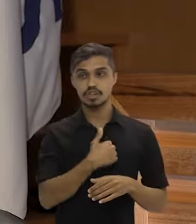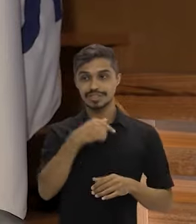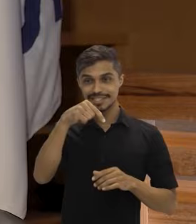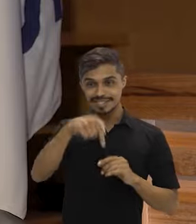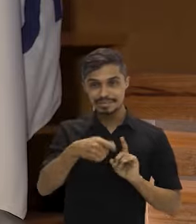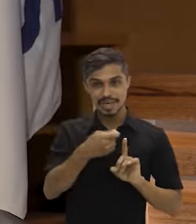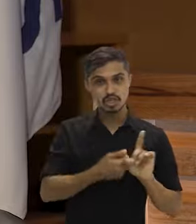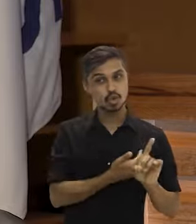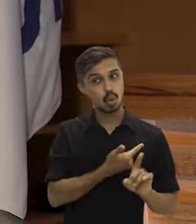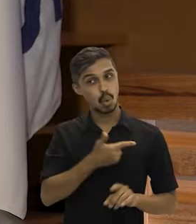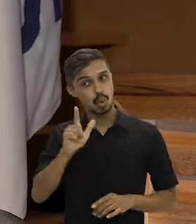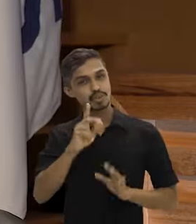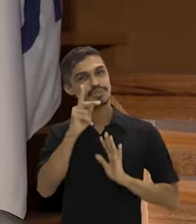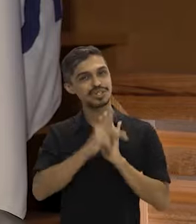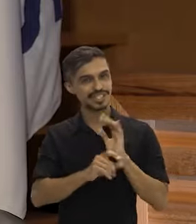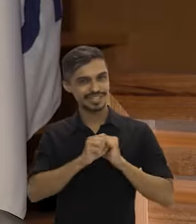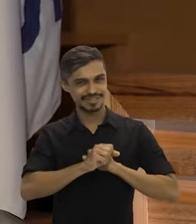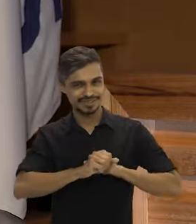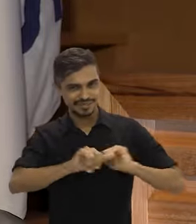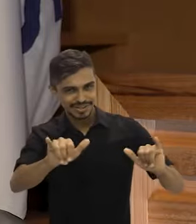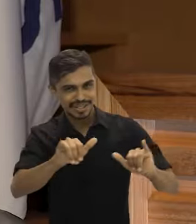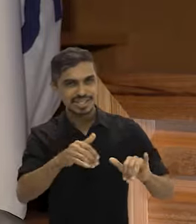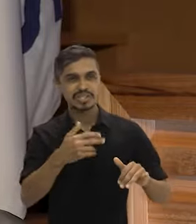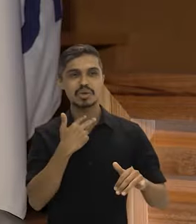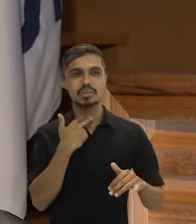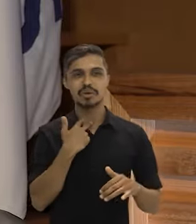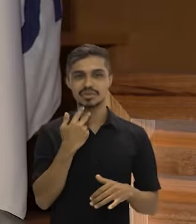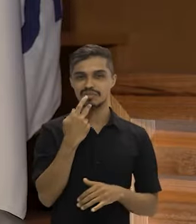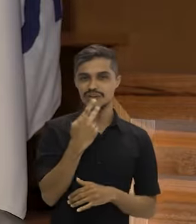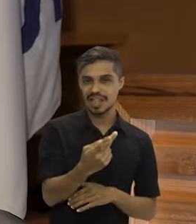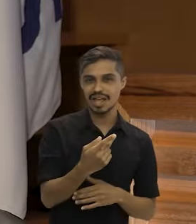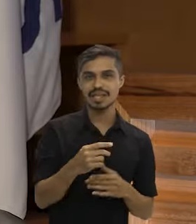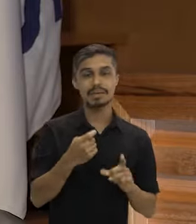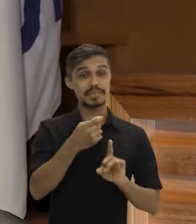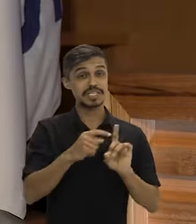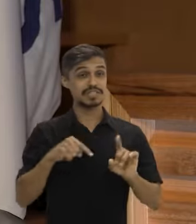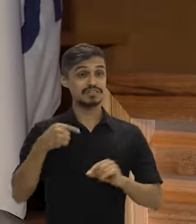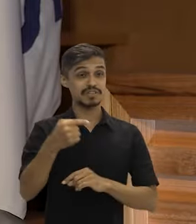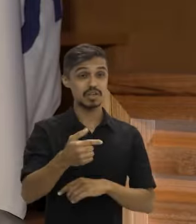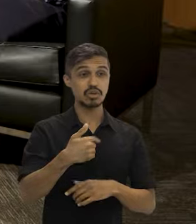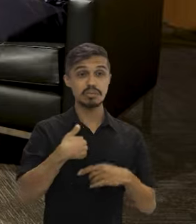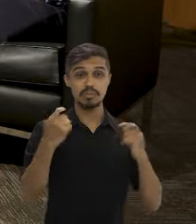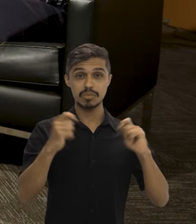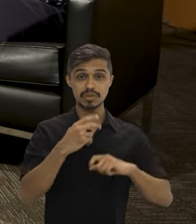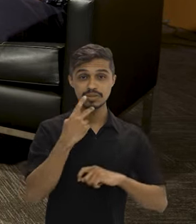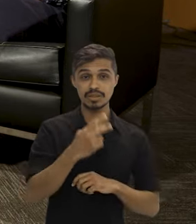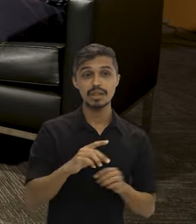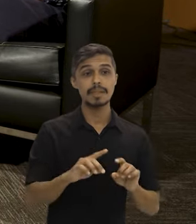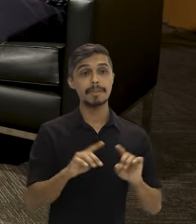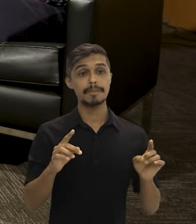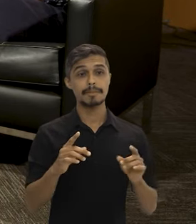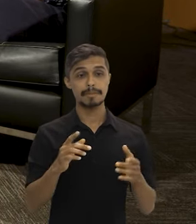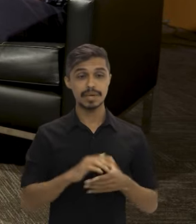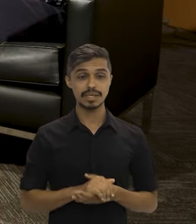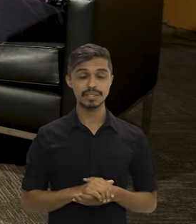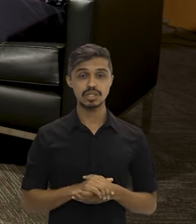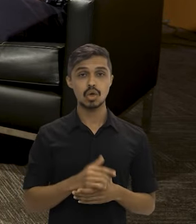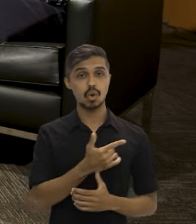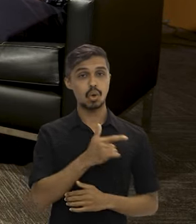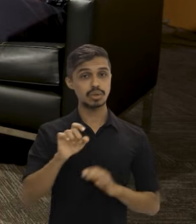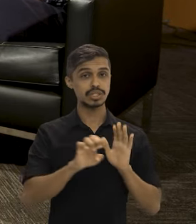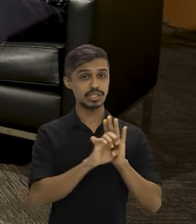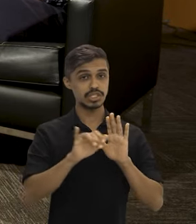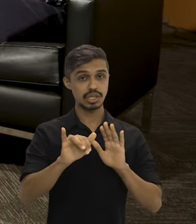Esse mês, a gente vai lançar uma nova, que eu não posso contar. Aqui hoje, de repente, volta o mês que vem para contar. Mas um